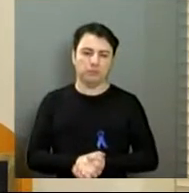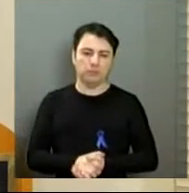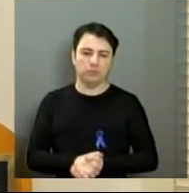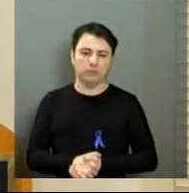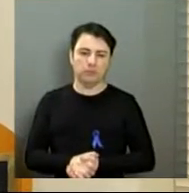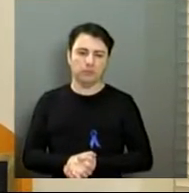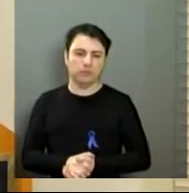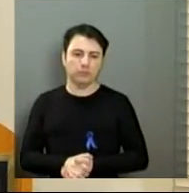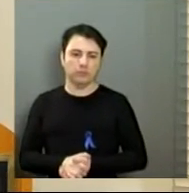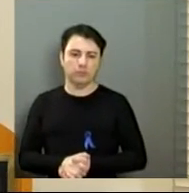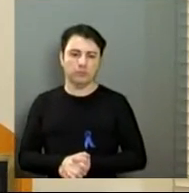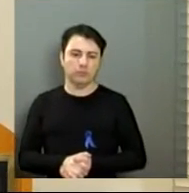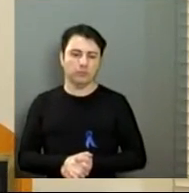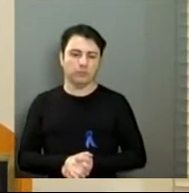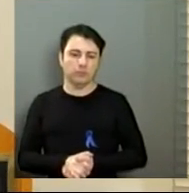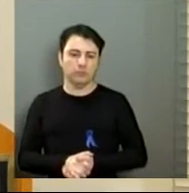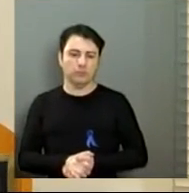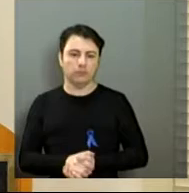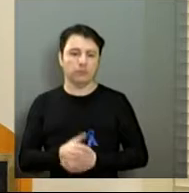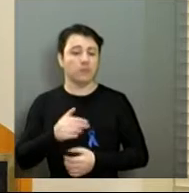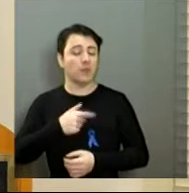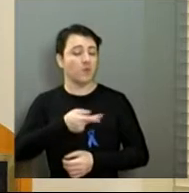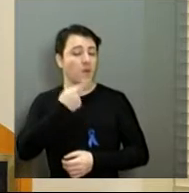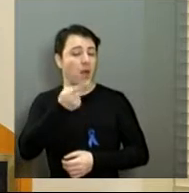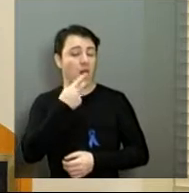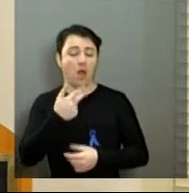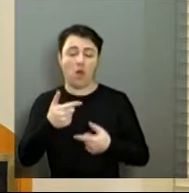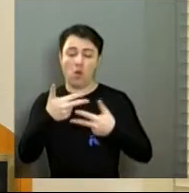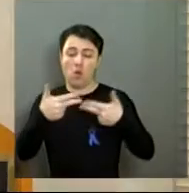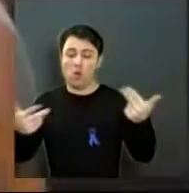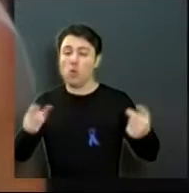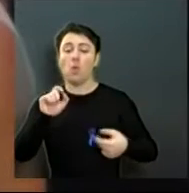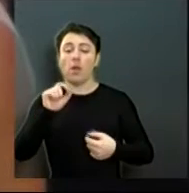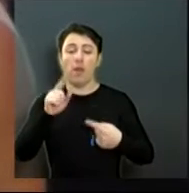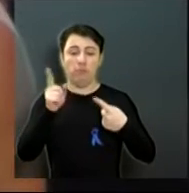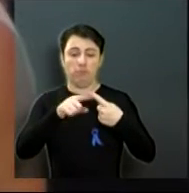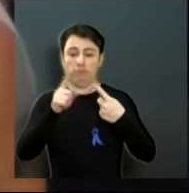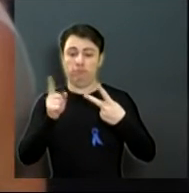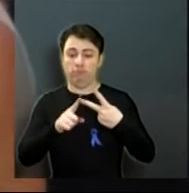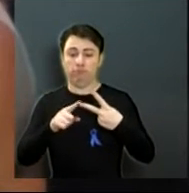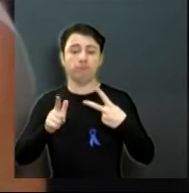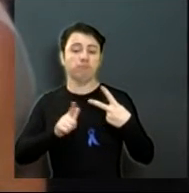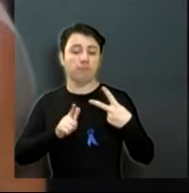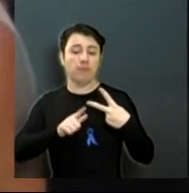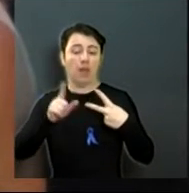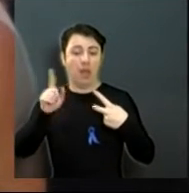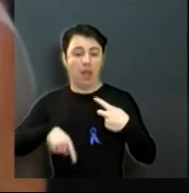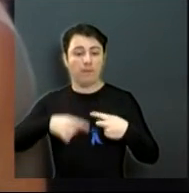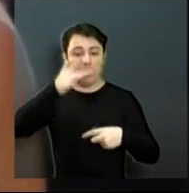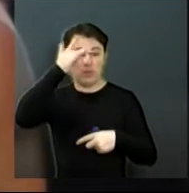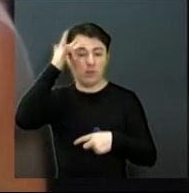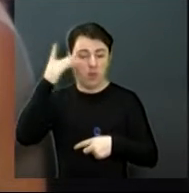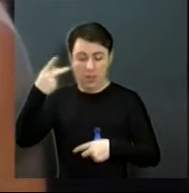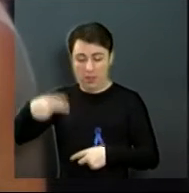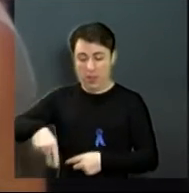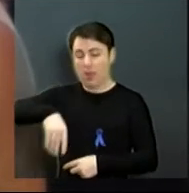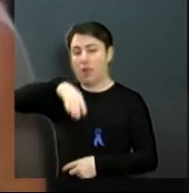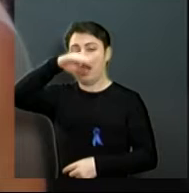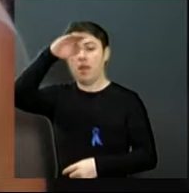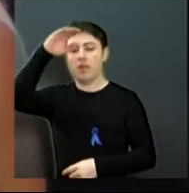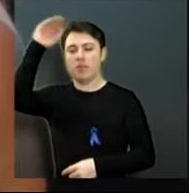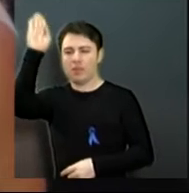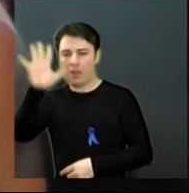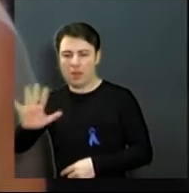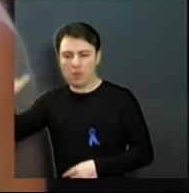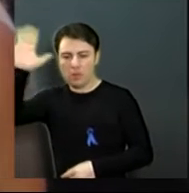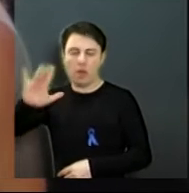Agora eu quero falar um pouco com vocês de dois orgulhos nossos, orgulhos tanto nacional quanto municipal. Nós